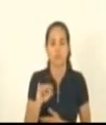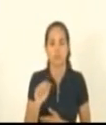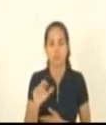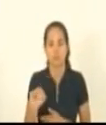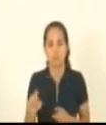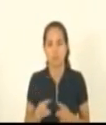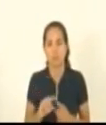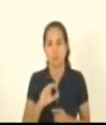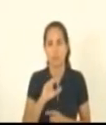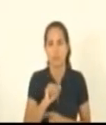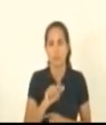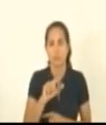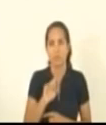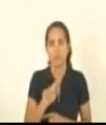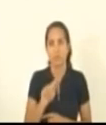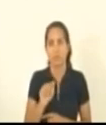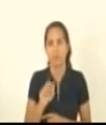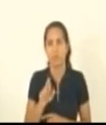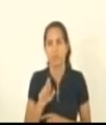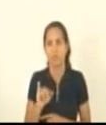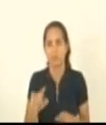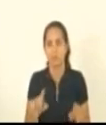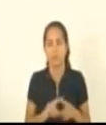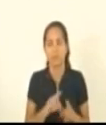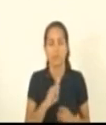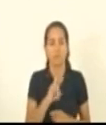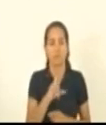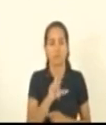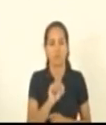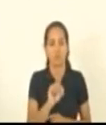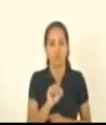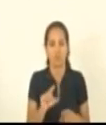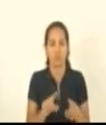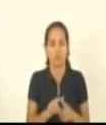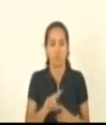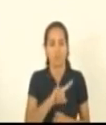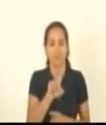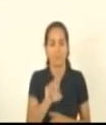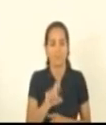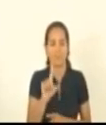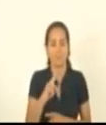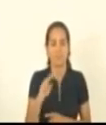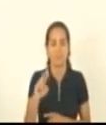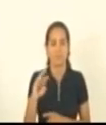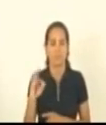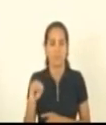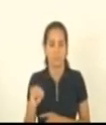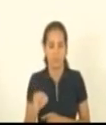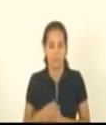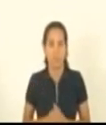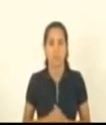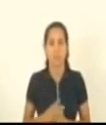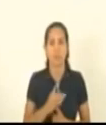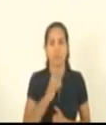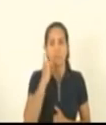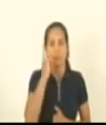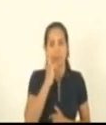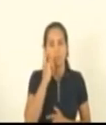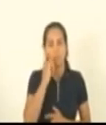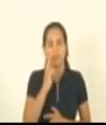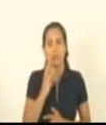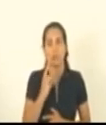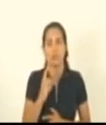Calegari, deputado Bruno Rezende, deputado Zé Preto, deputado Pablo